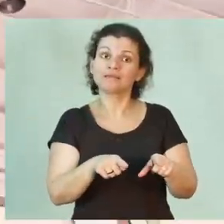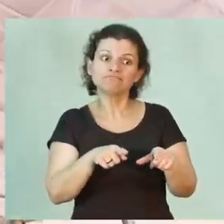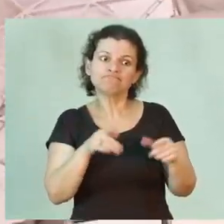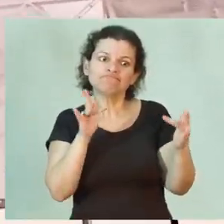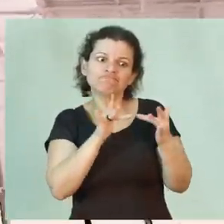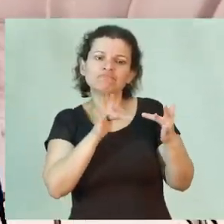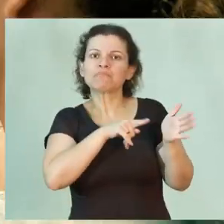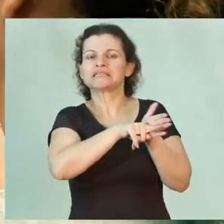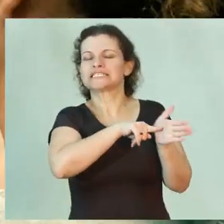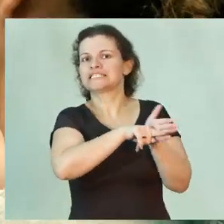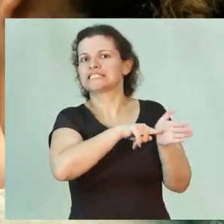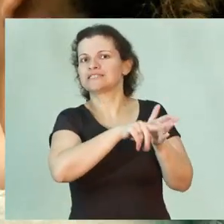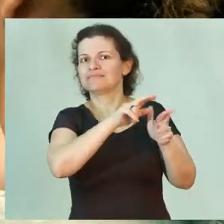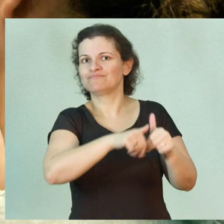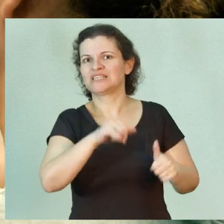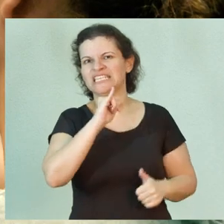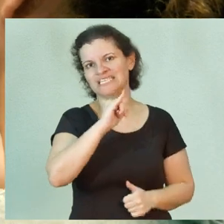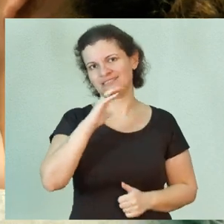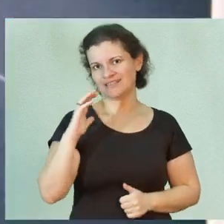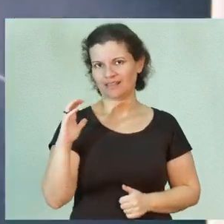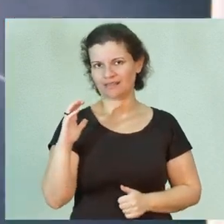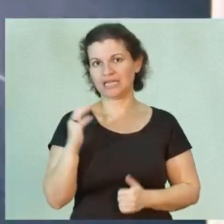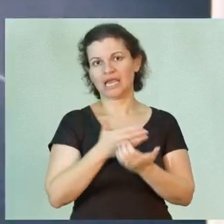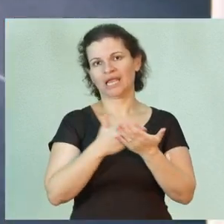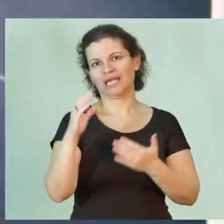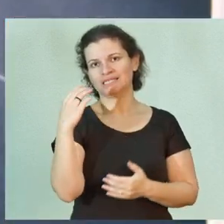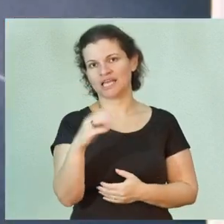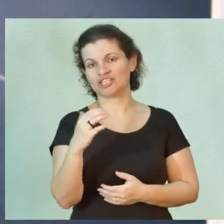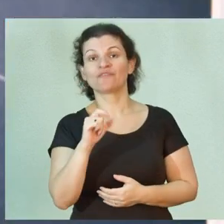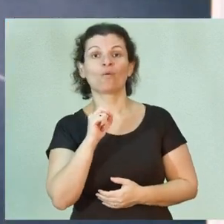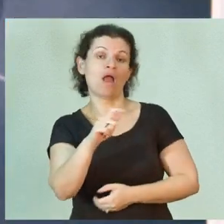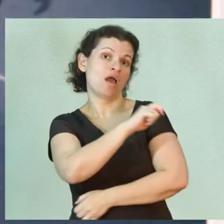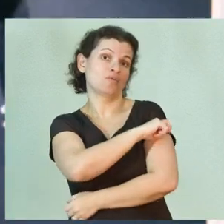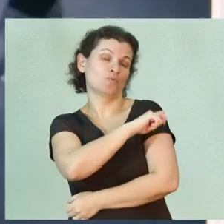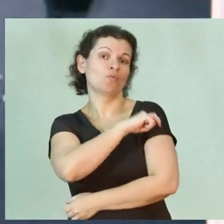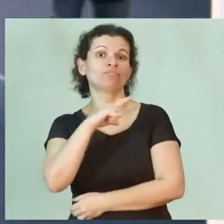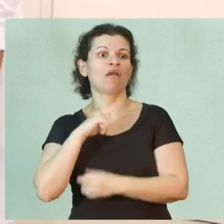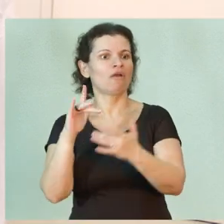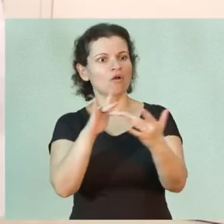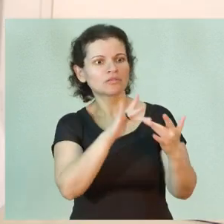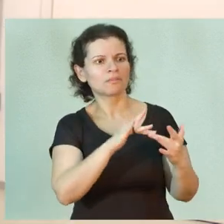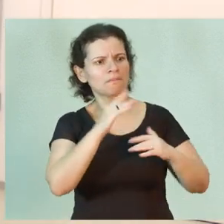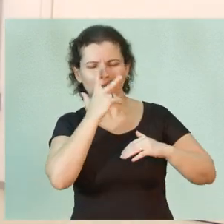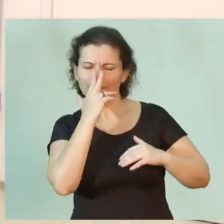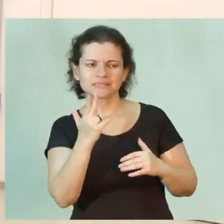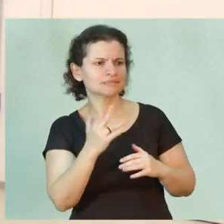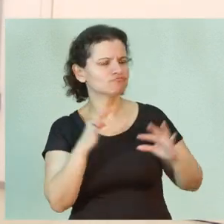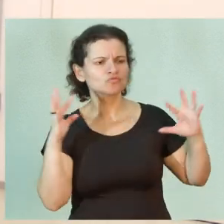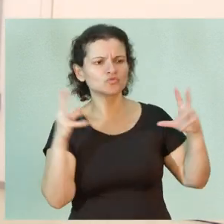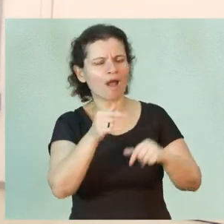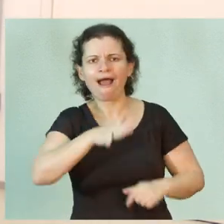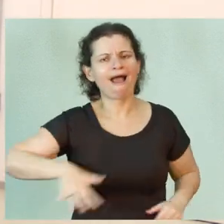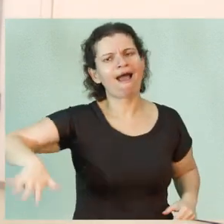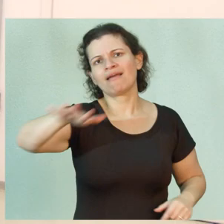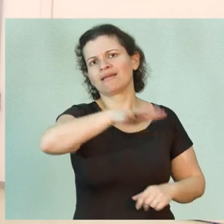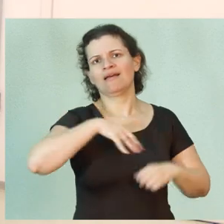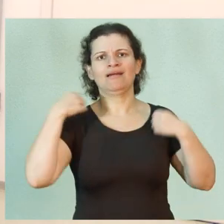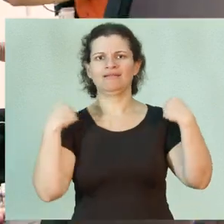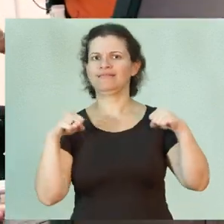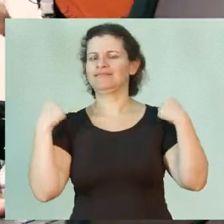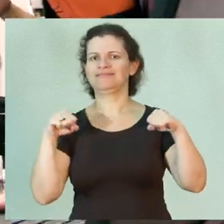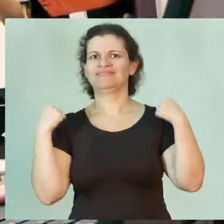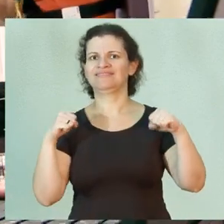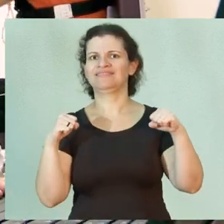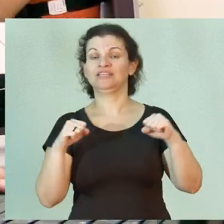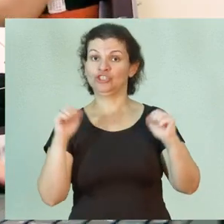pesquisa, através da iniciação científica. Isso faz com que o aluno tenha contato com praticamente todas as áreas da educação física.